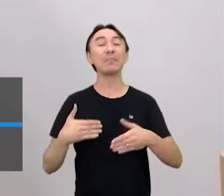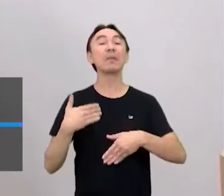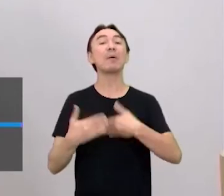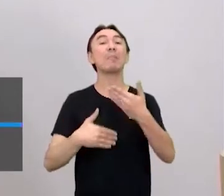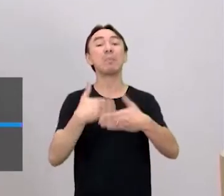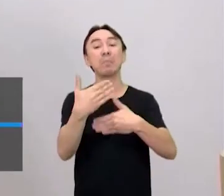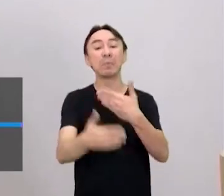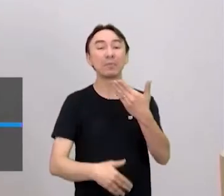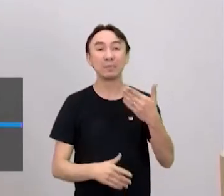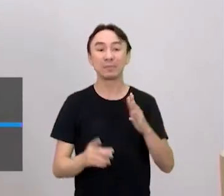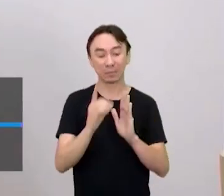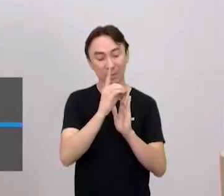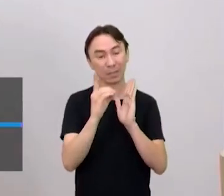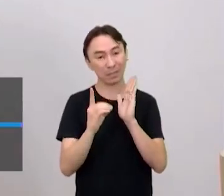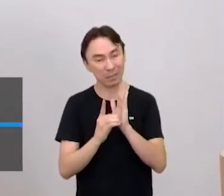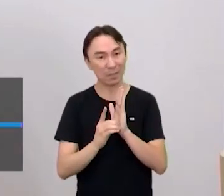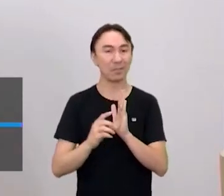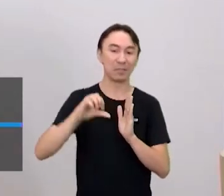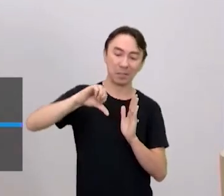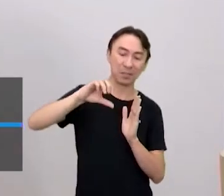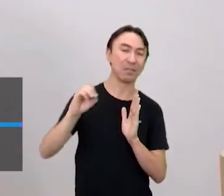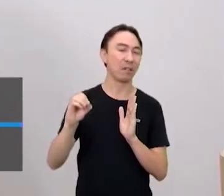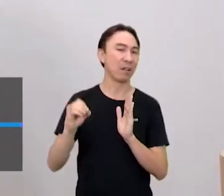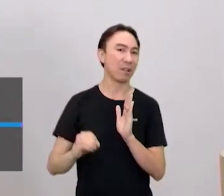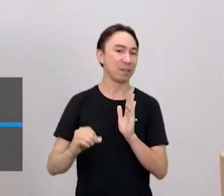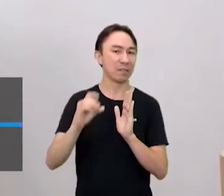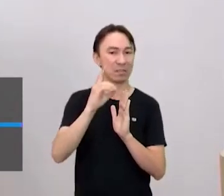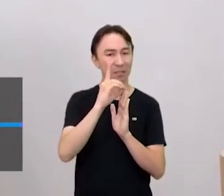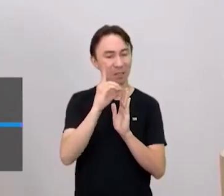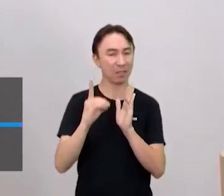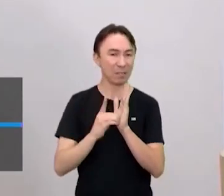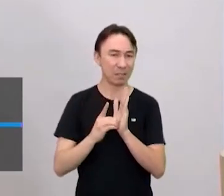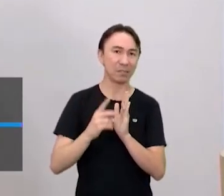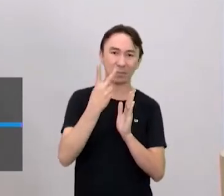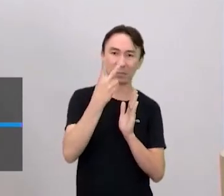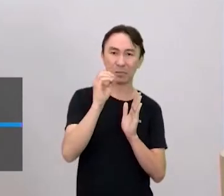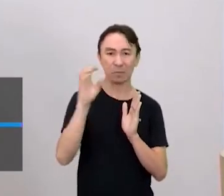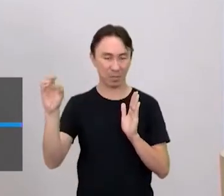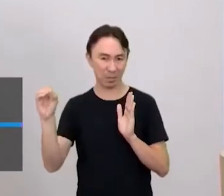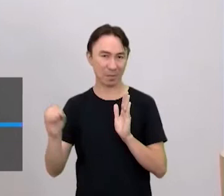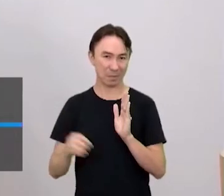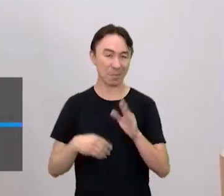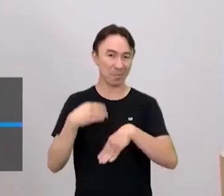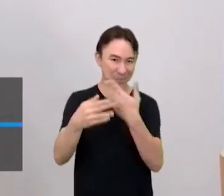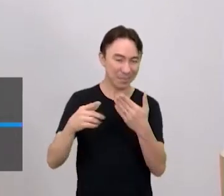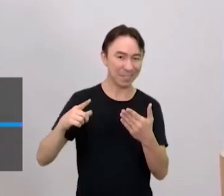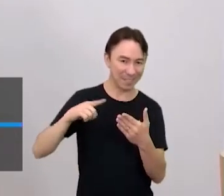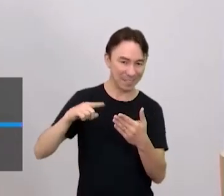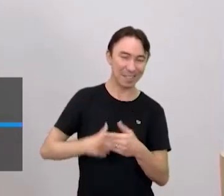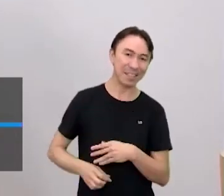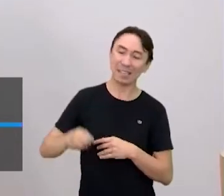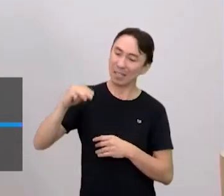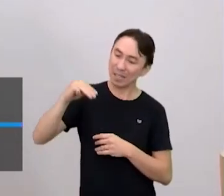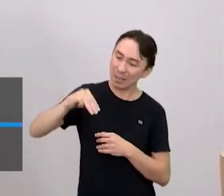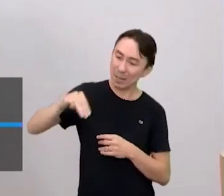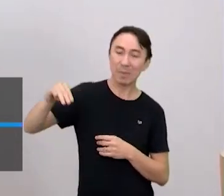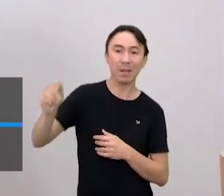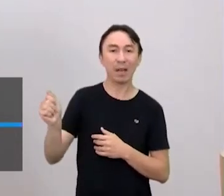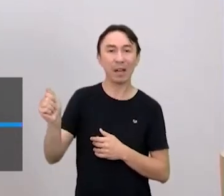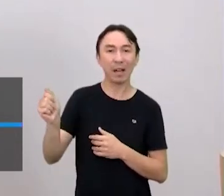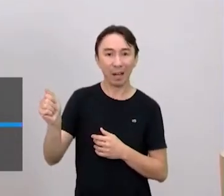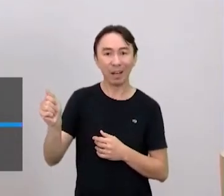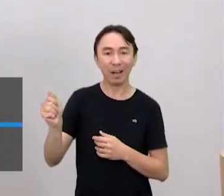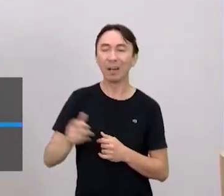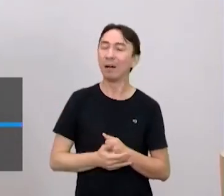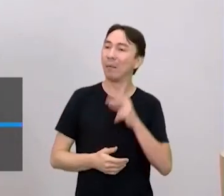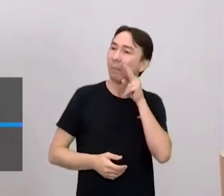anos 90, 2000, começou a ter luta, vale tudo, que agora se chama MMA, né? Então, a gente ficou conhecendo também um